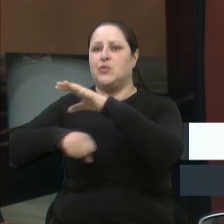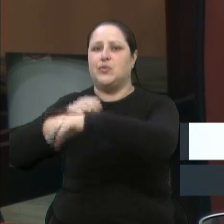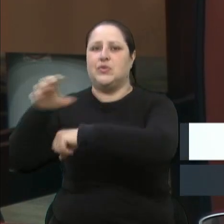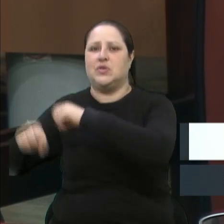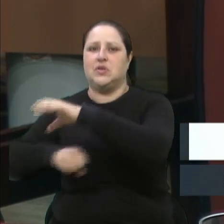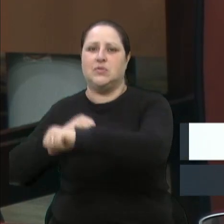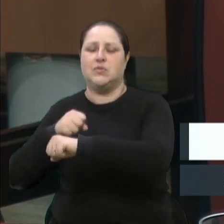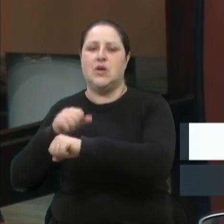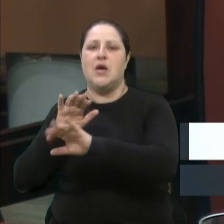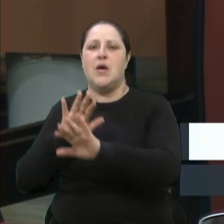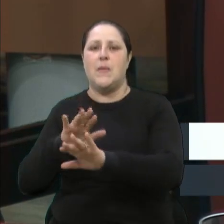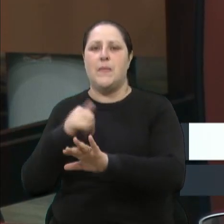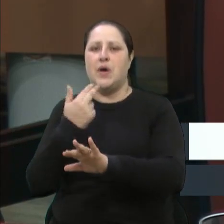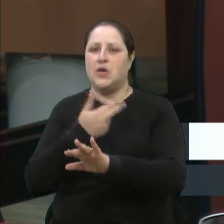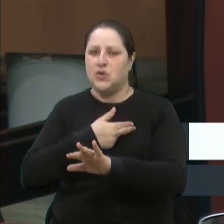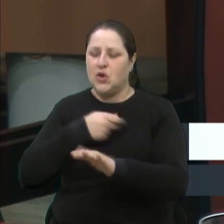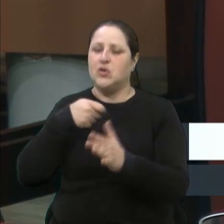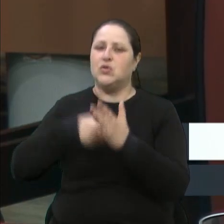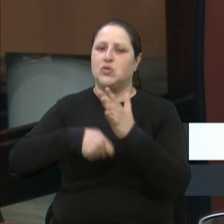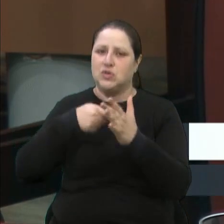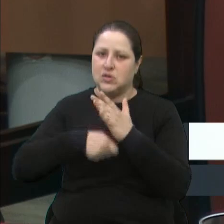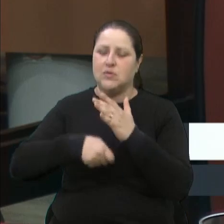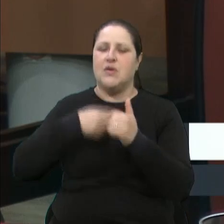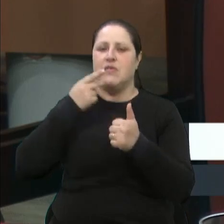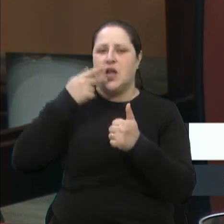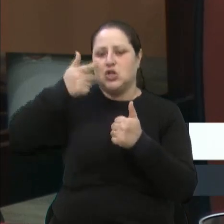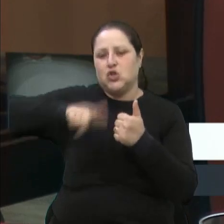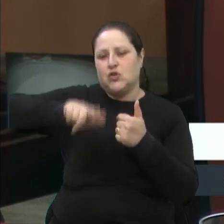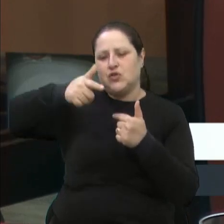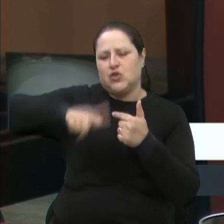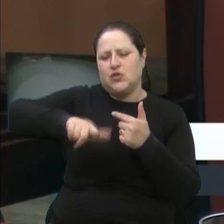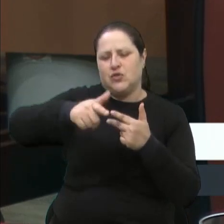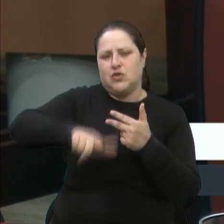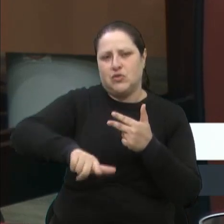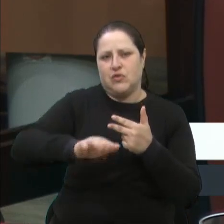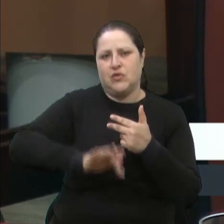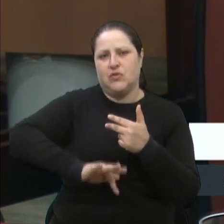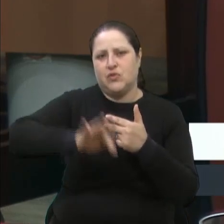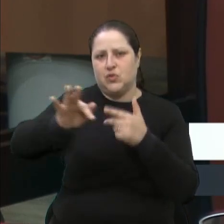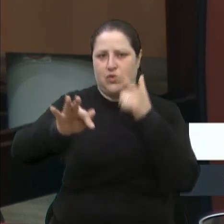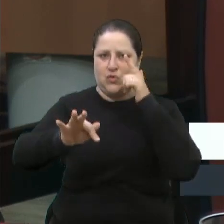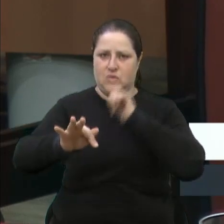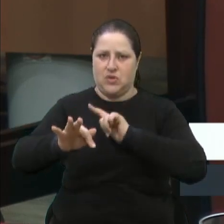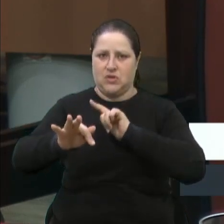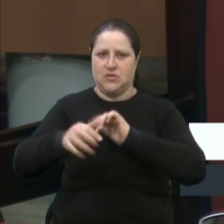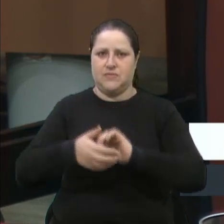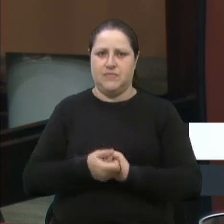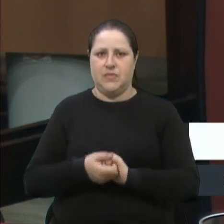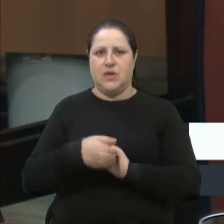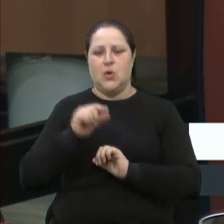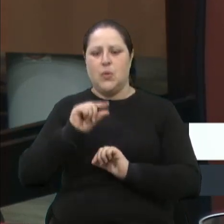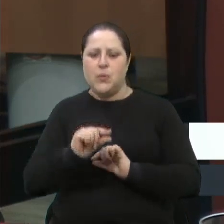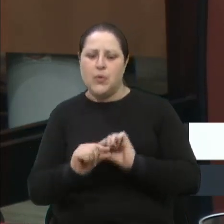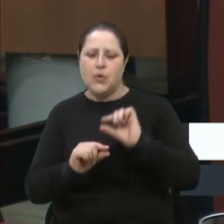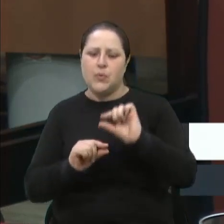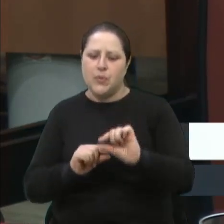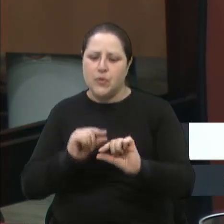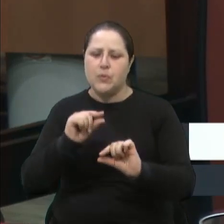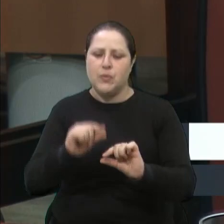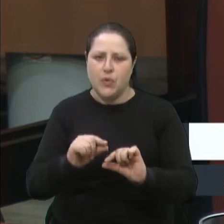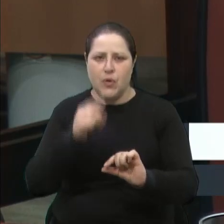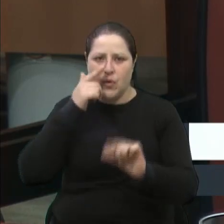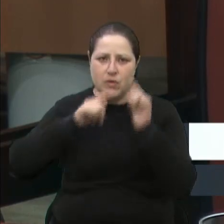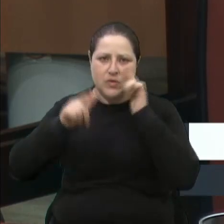mesmo que seja repetitivo, bom dia nós vamos chegar lá, desde que se alcance um pouquinho a mais, vale a pena para a nossa cidade.